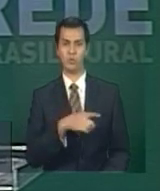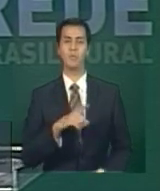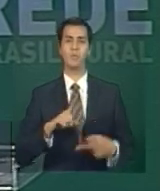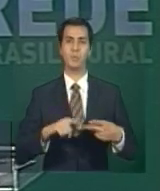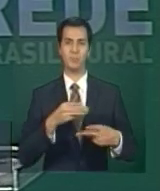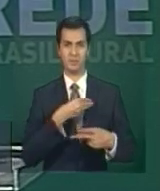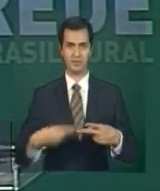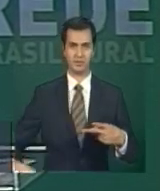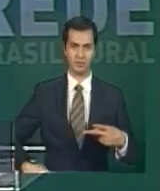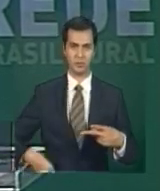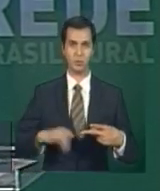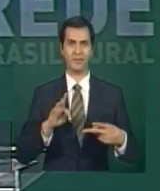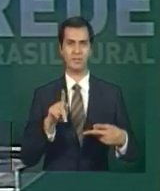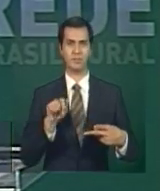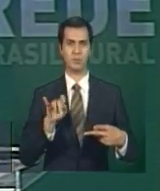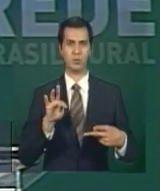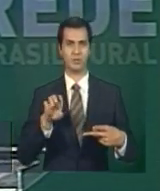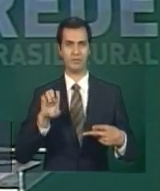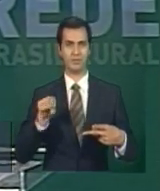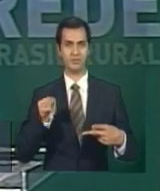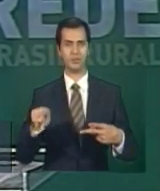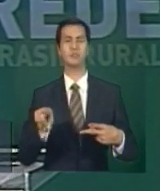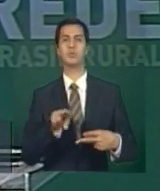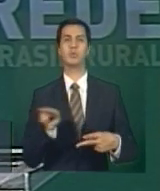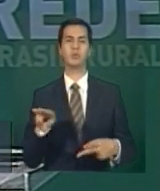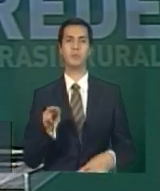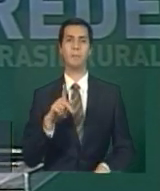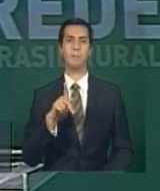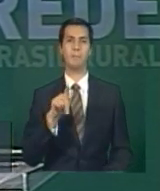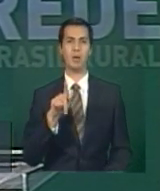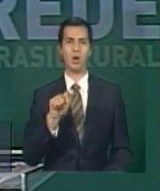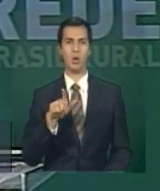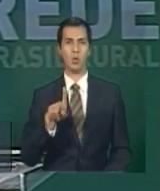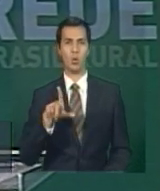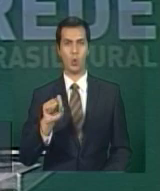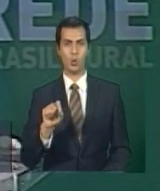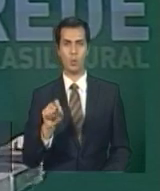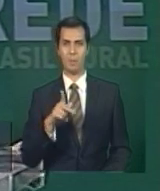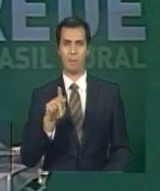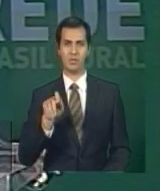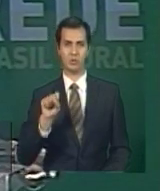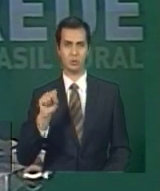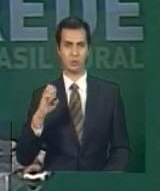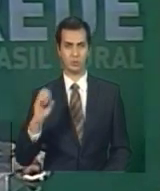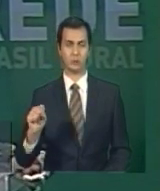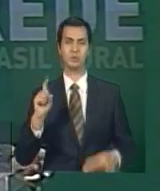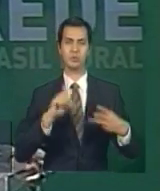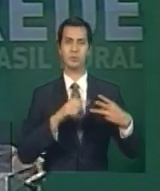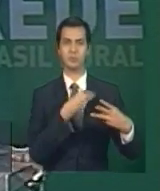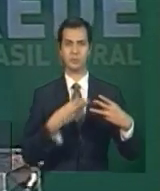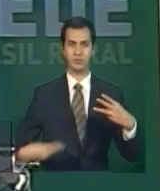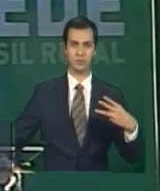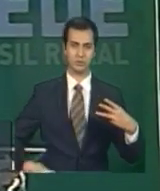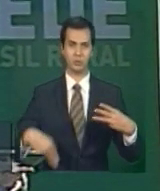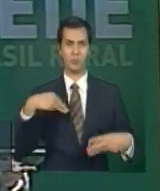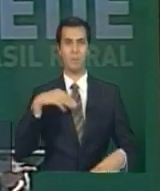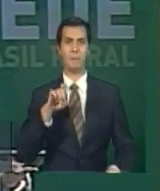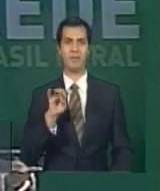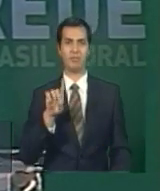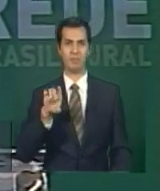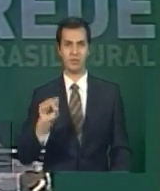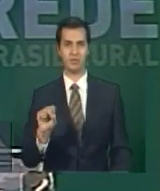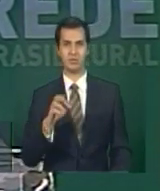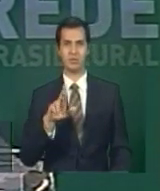transportes Paulo Sérgio Oliveira Passos, da Agricultura, Pecuária e Abastecimento, Mendes Ribeiro Filho.